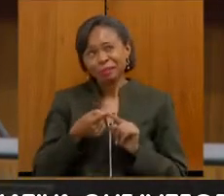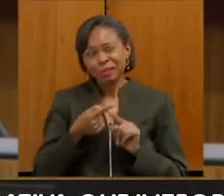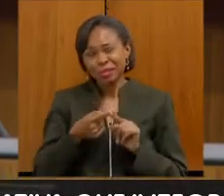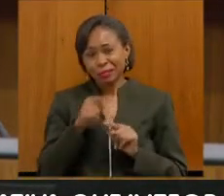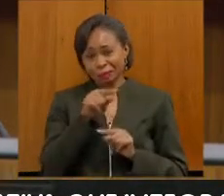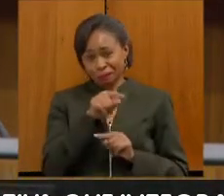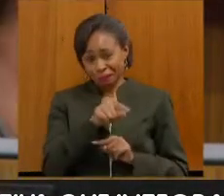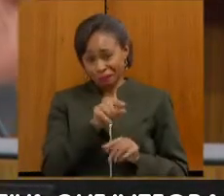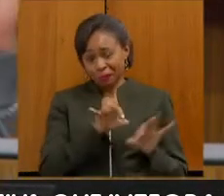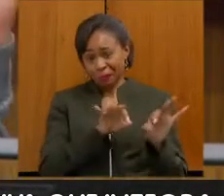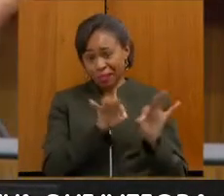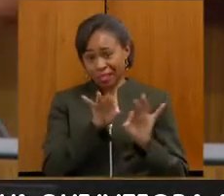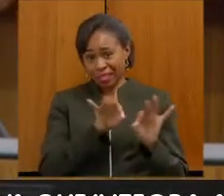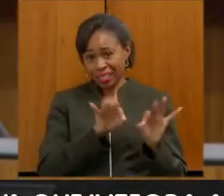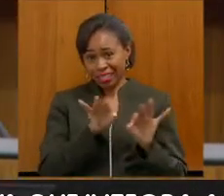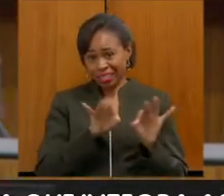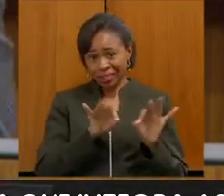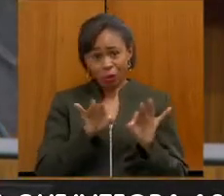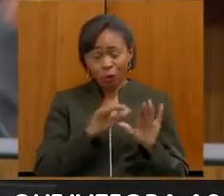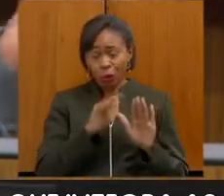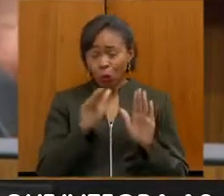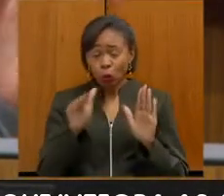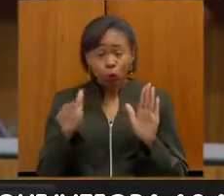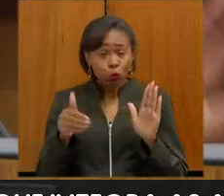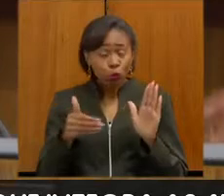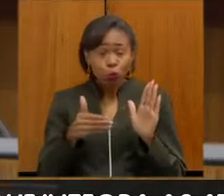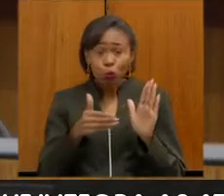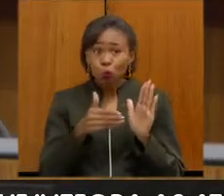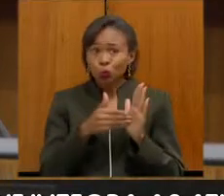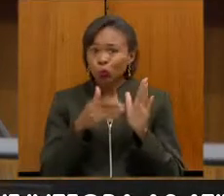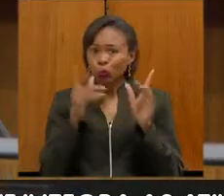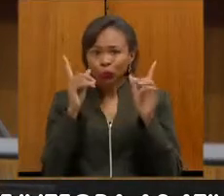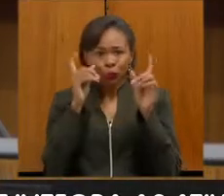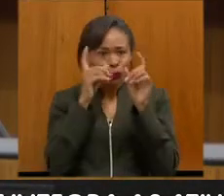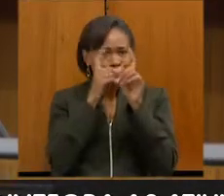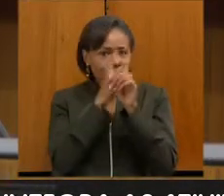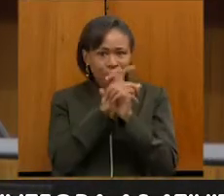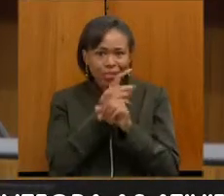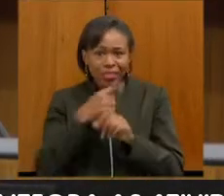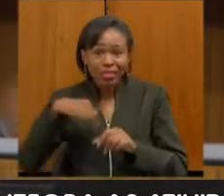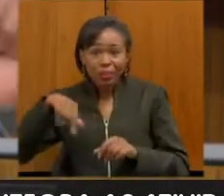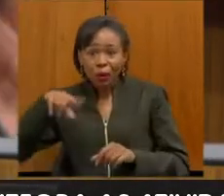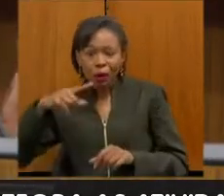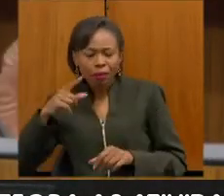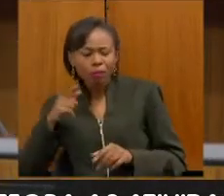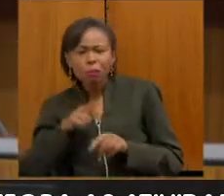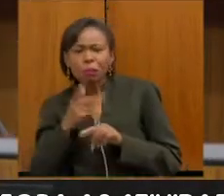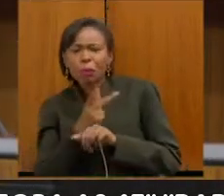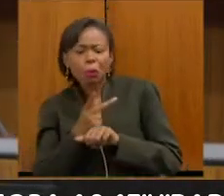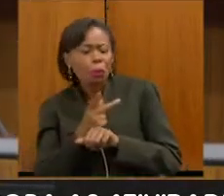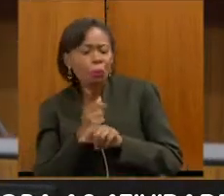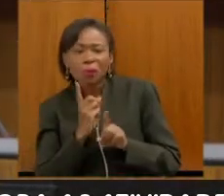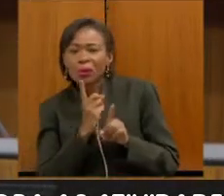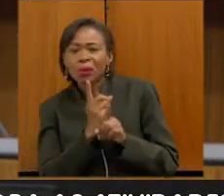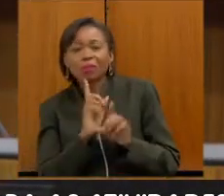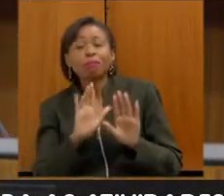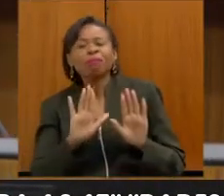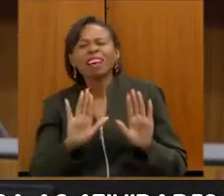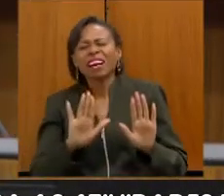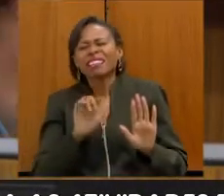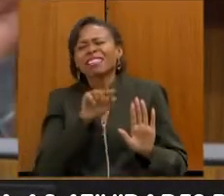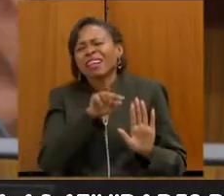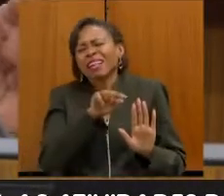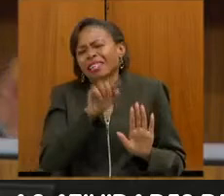arruma é tudo complicado, depois a gente não acha nada, mas é aí que ela está aprendendo,